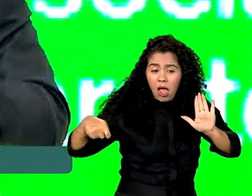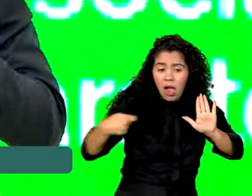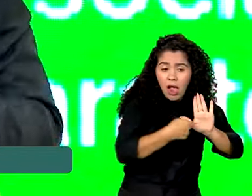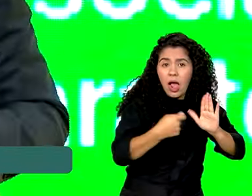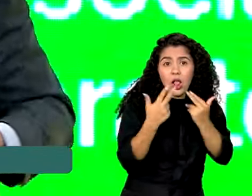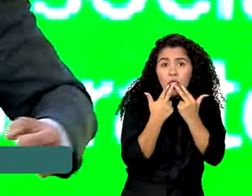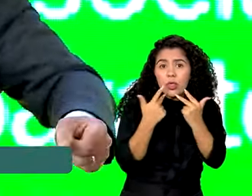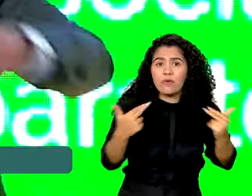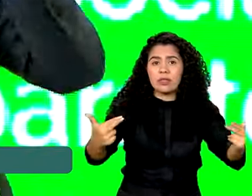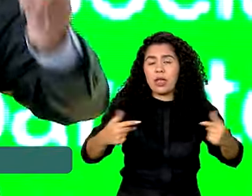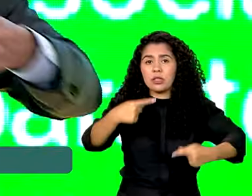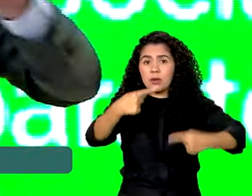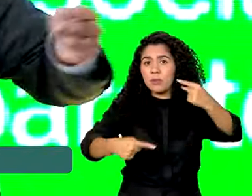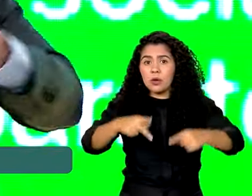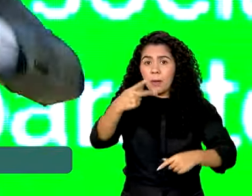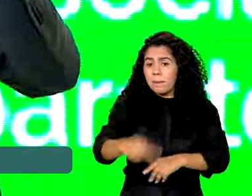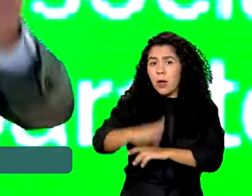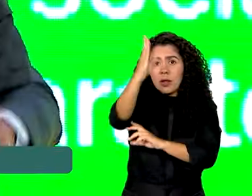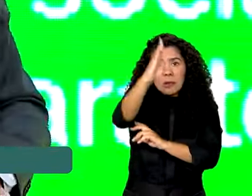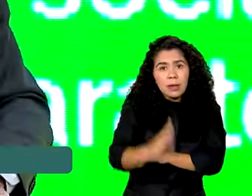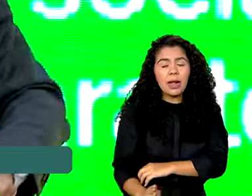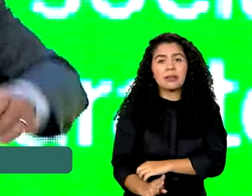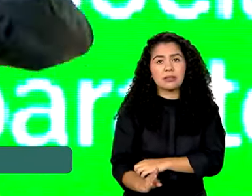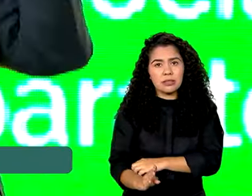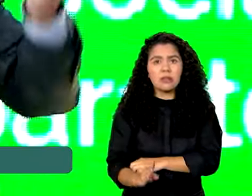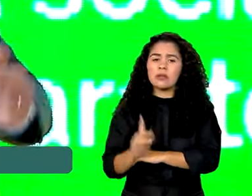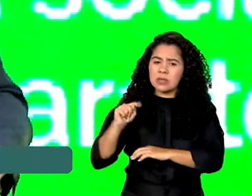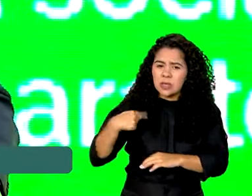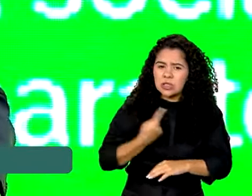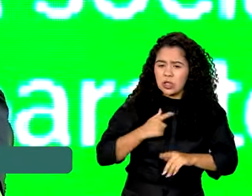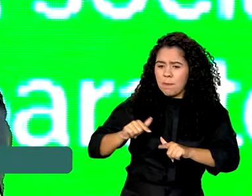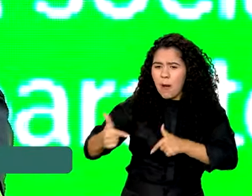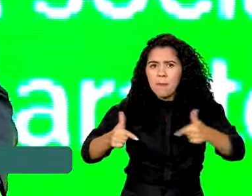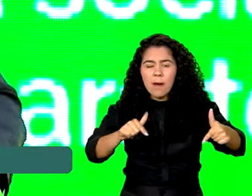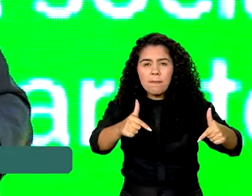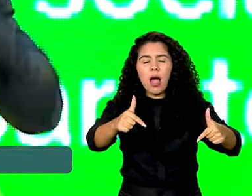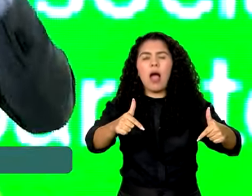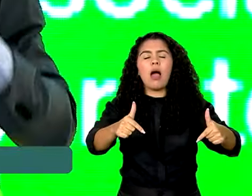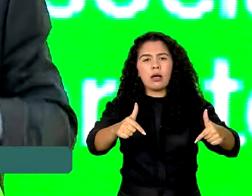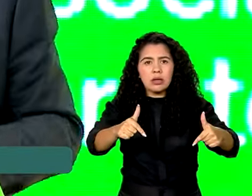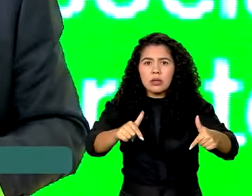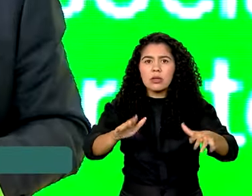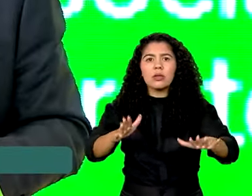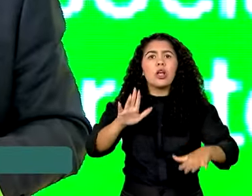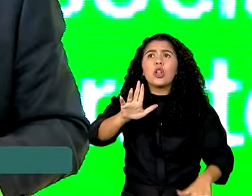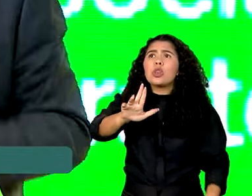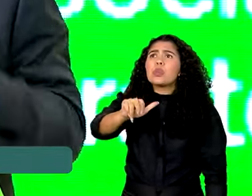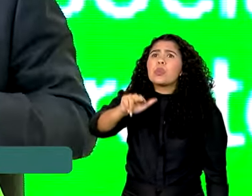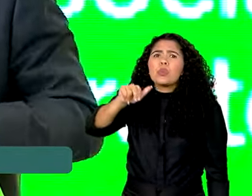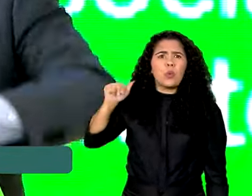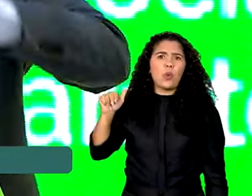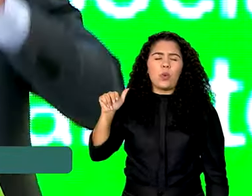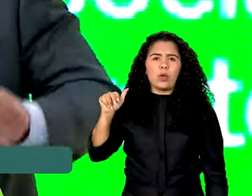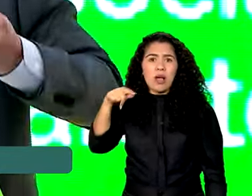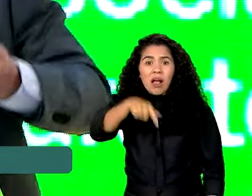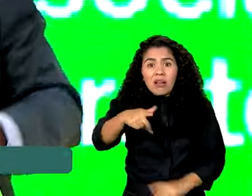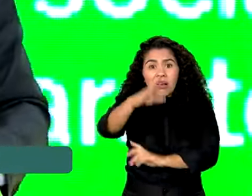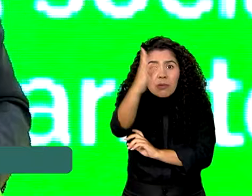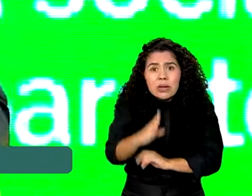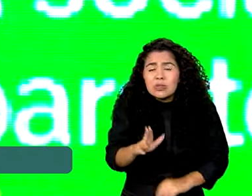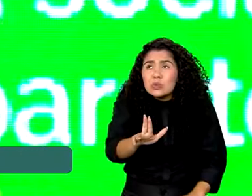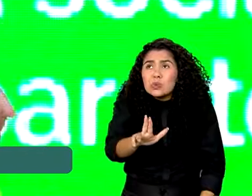na política brasileira desde que o Brasil faz política, desde que o Brasil foi descoberto. Nunca, neste país,